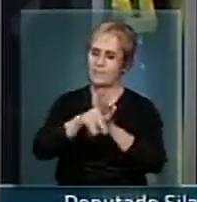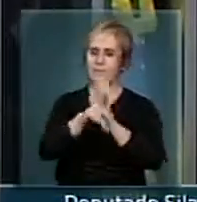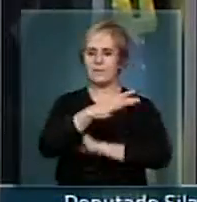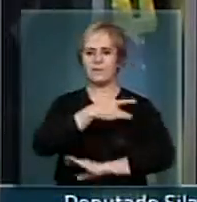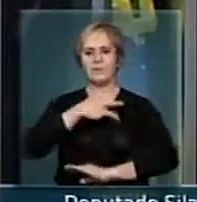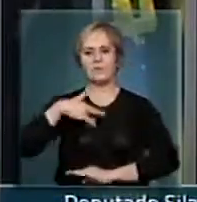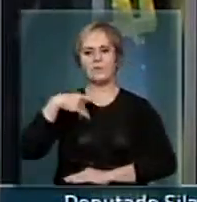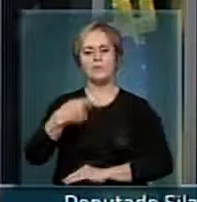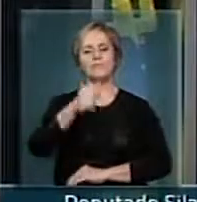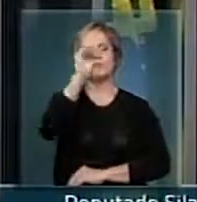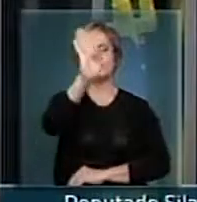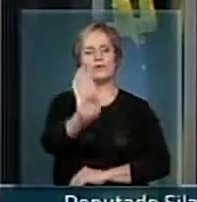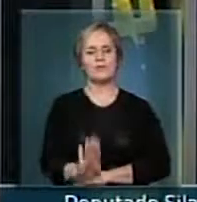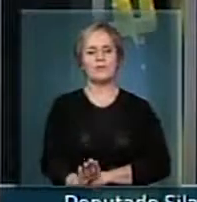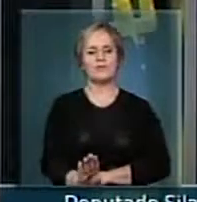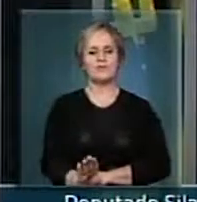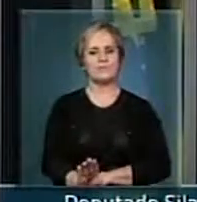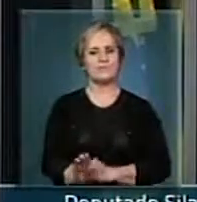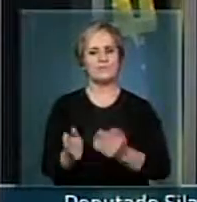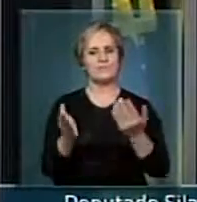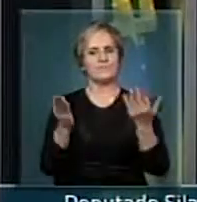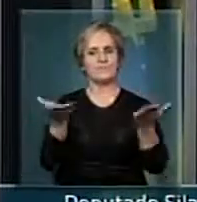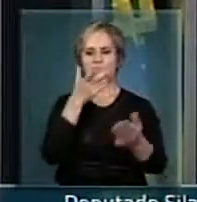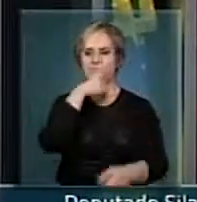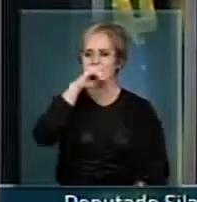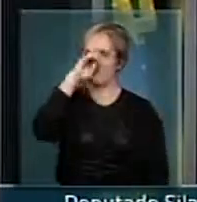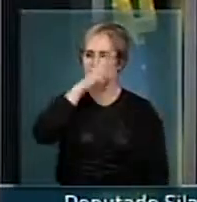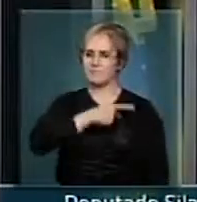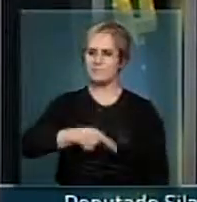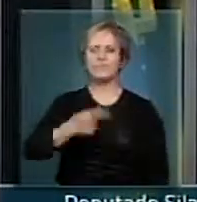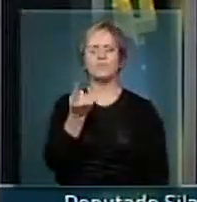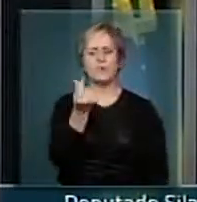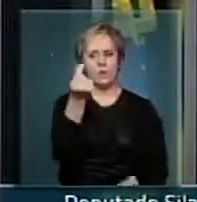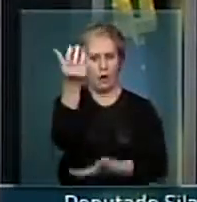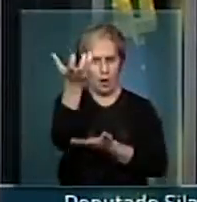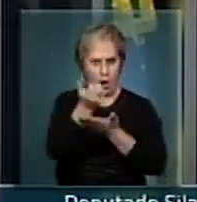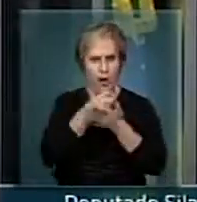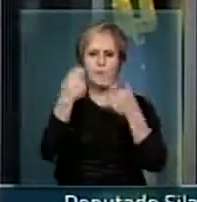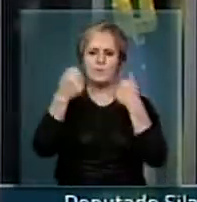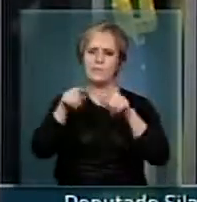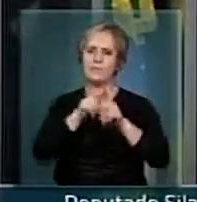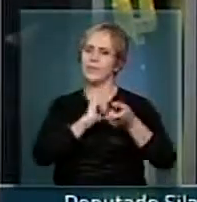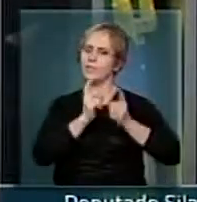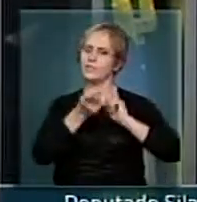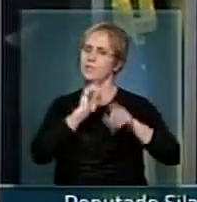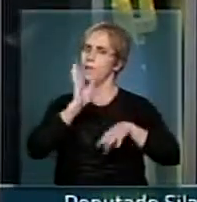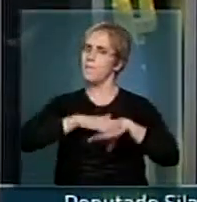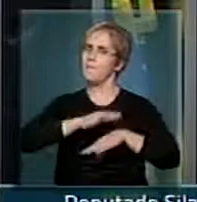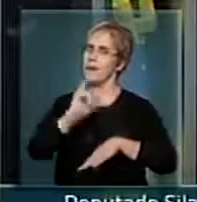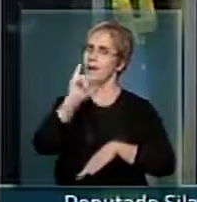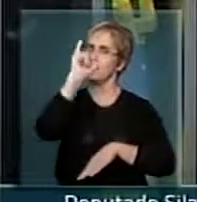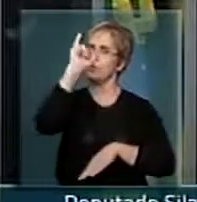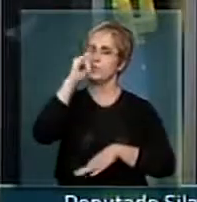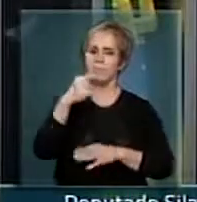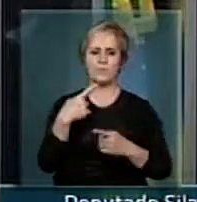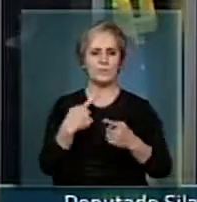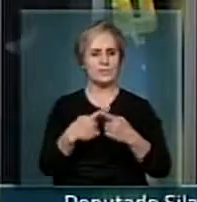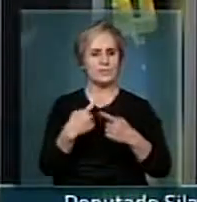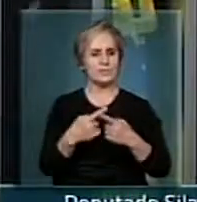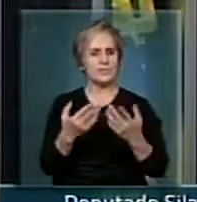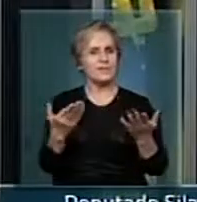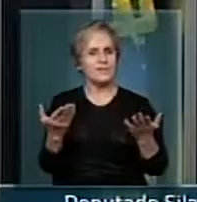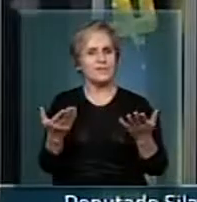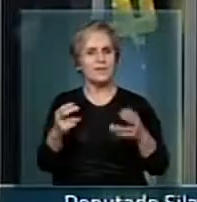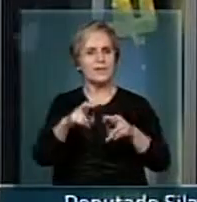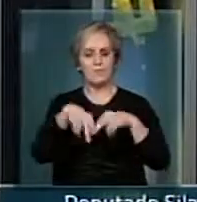saúde do Brasil. Senhor presidente, recurso é necessário, mas gestão é muito mais. Portanto, senhor presidente,